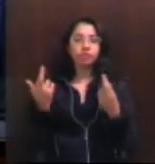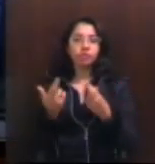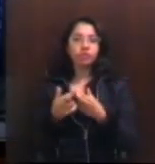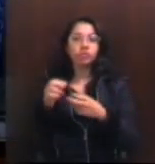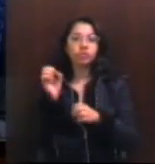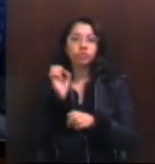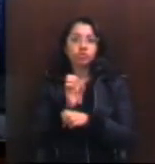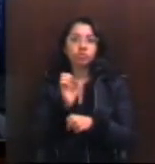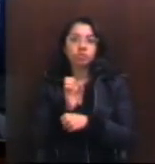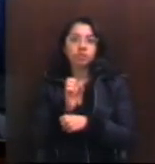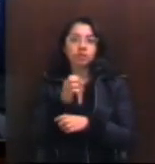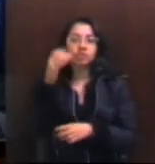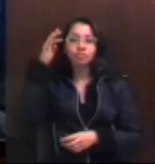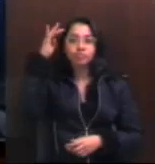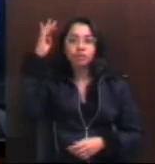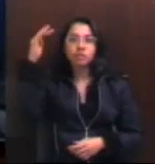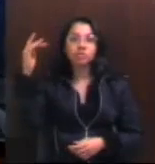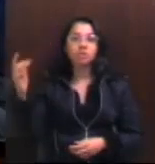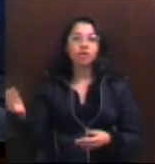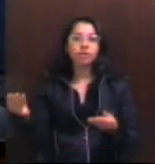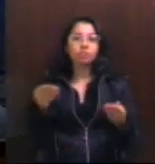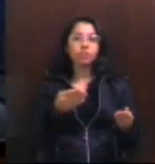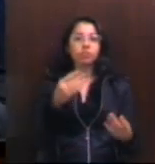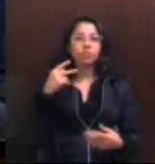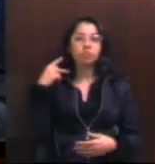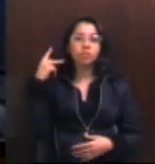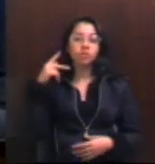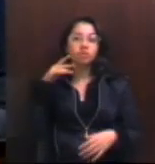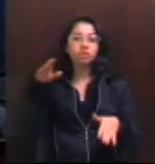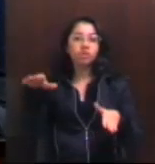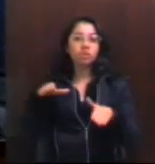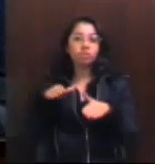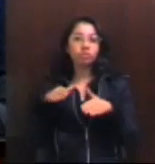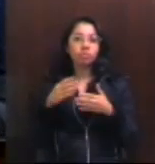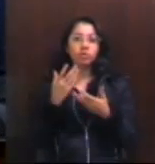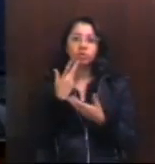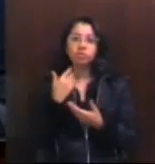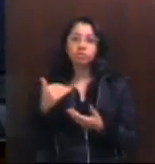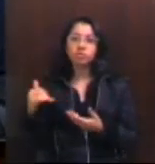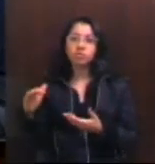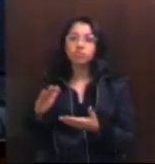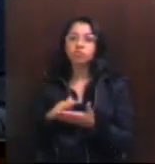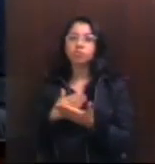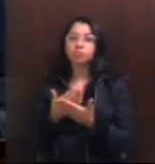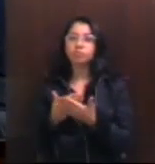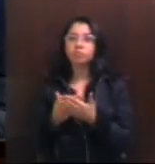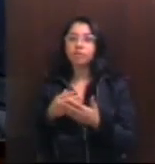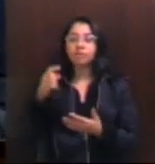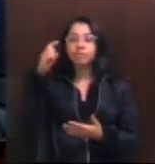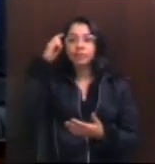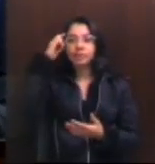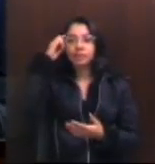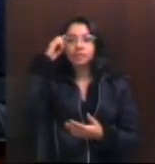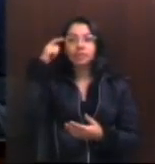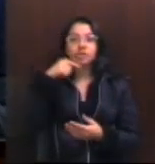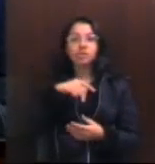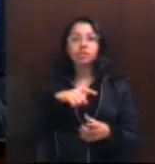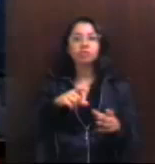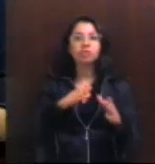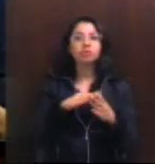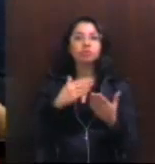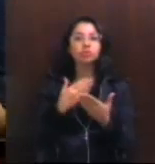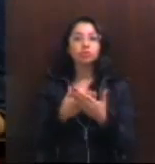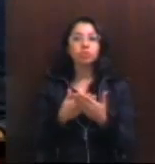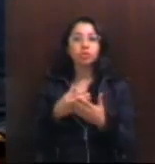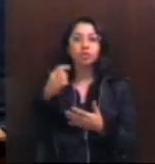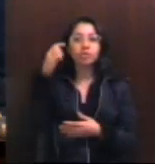política que é o movimento estudantil, deputada vereadora Jussara Coni. Pensar a ocupação nas escolas é pensar